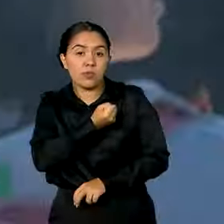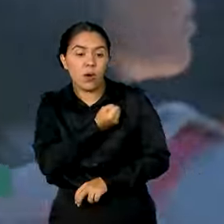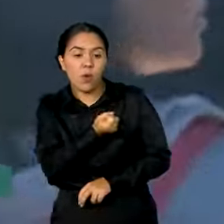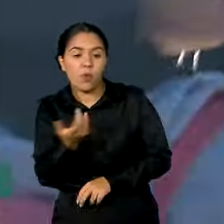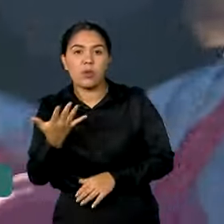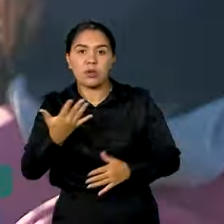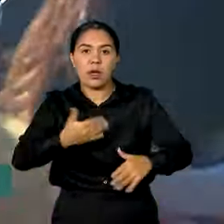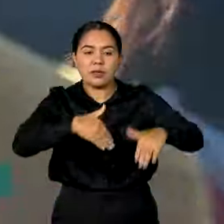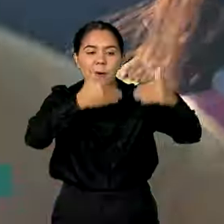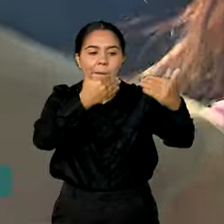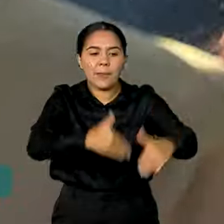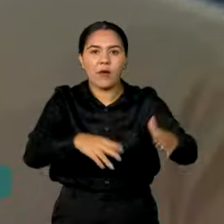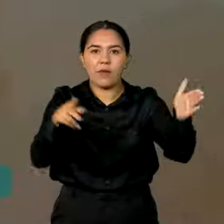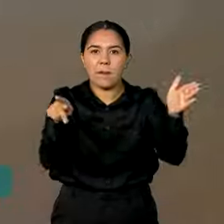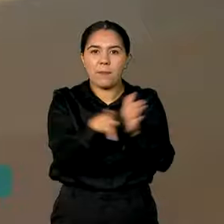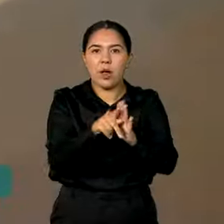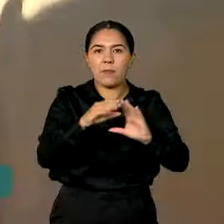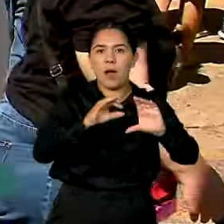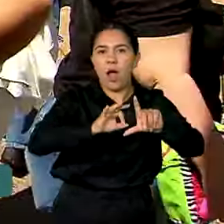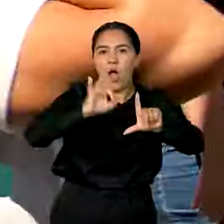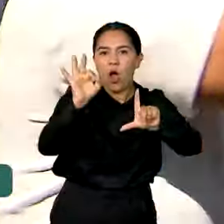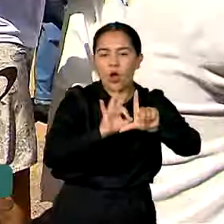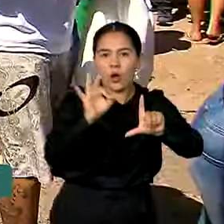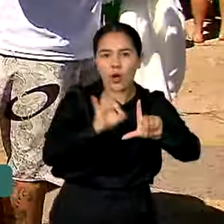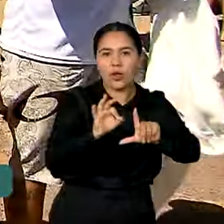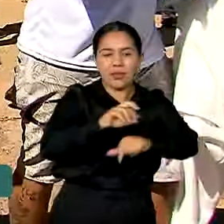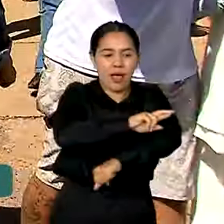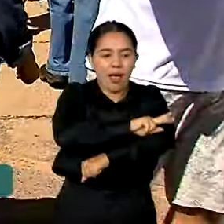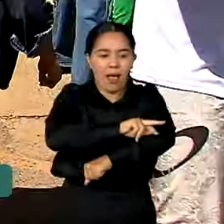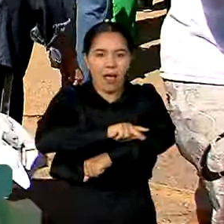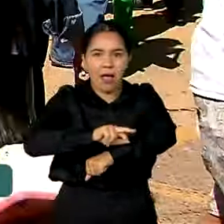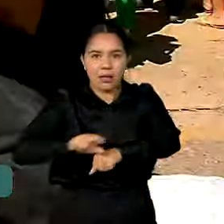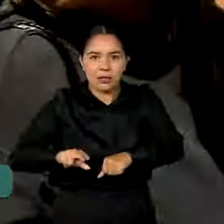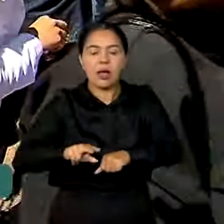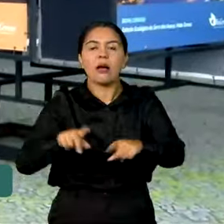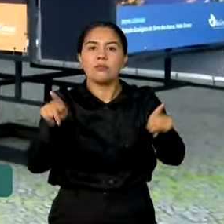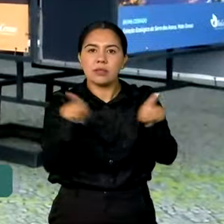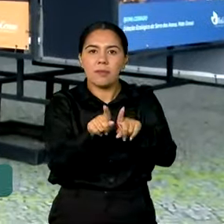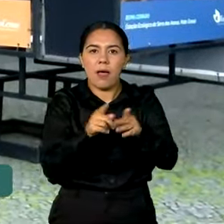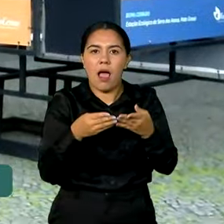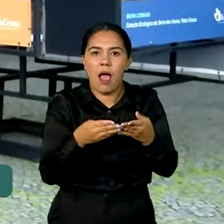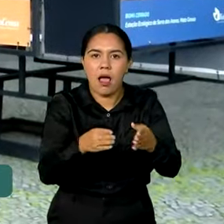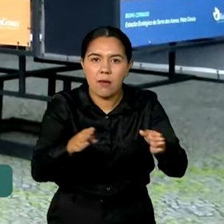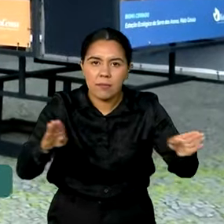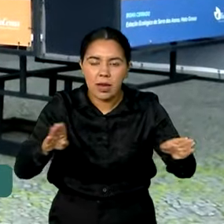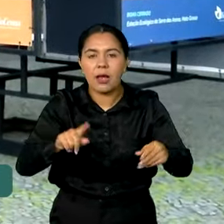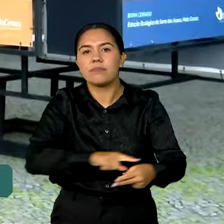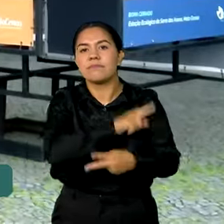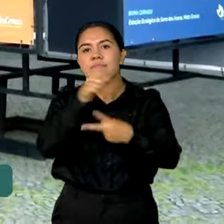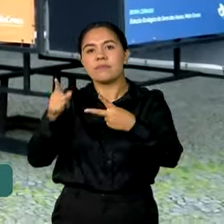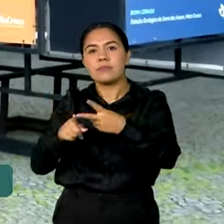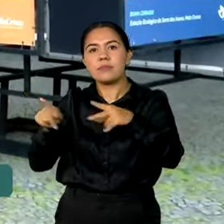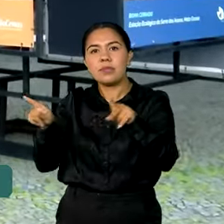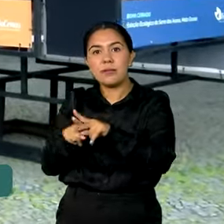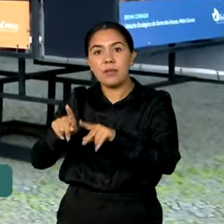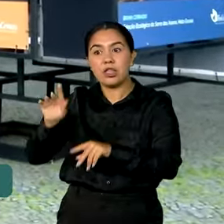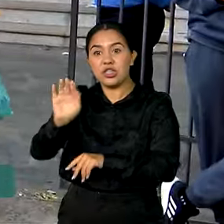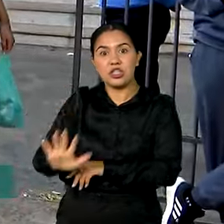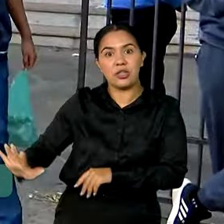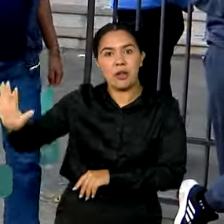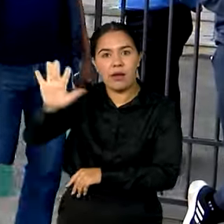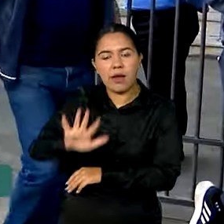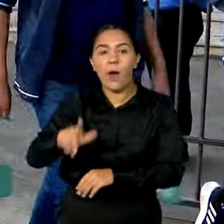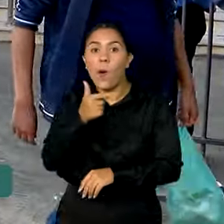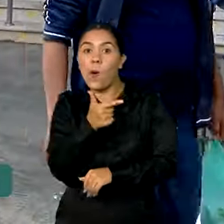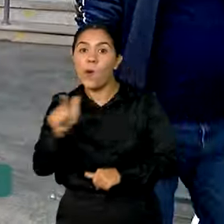foi ampliado, igualando-se a quantidade de avaliações realizadas para ampla concorrência. Outra novidade é